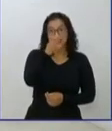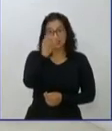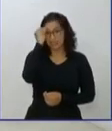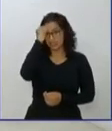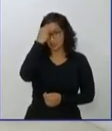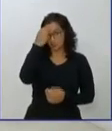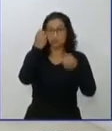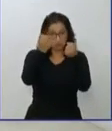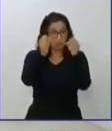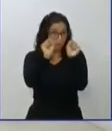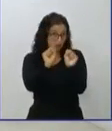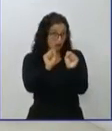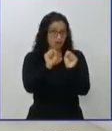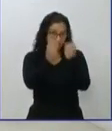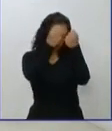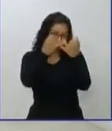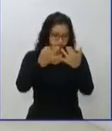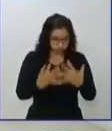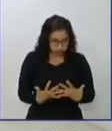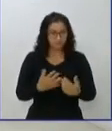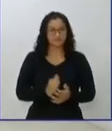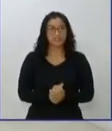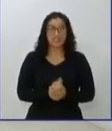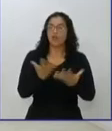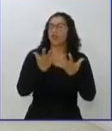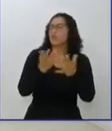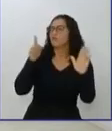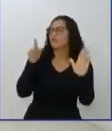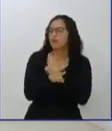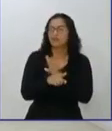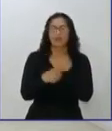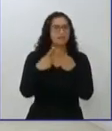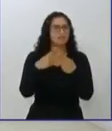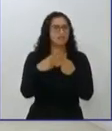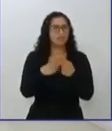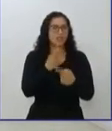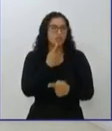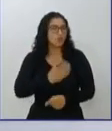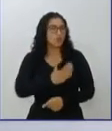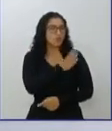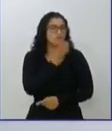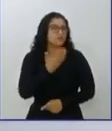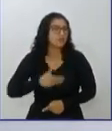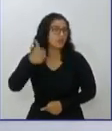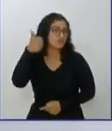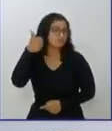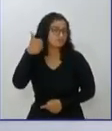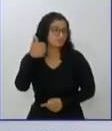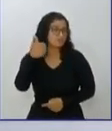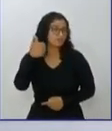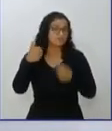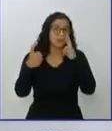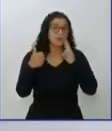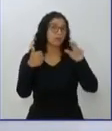finais e aí eu quero aproveitar. Por que o Contar seria melhor que o Eduardo Ríbel? Porque é a única via